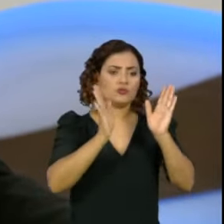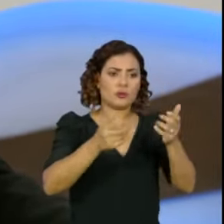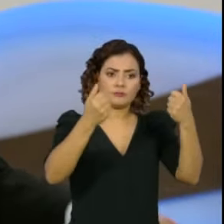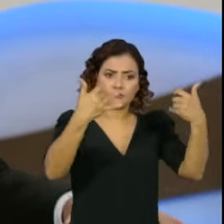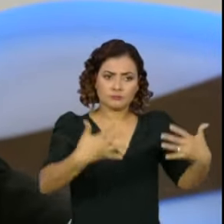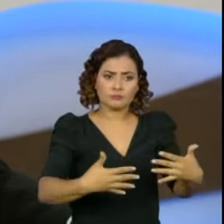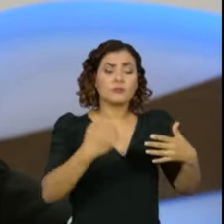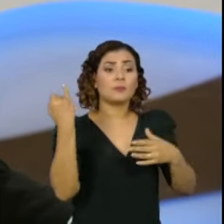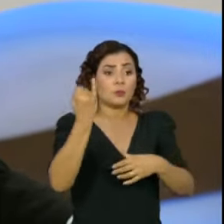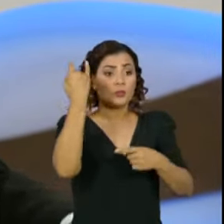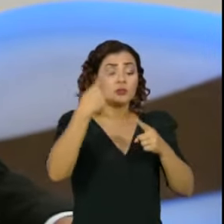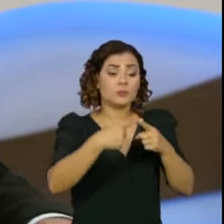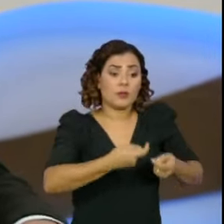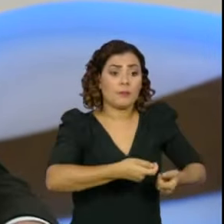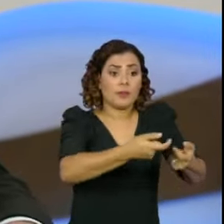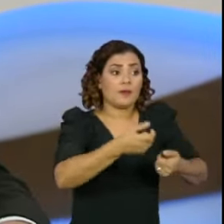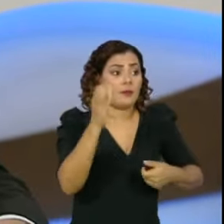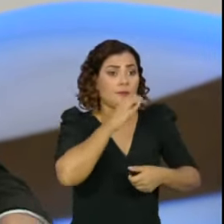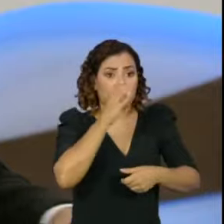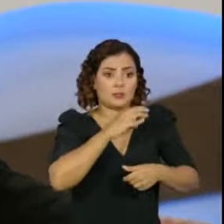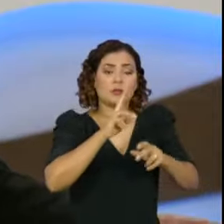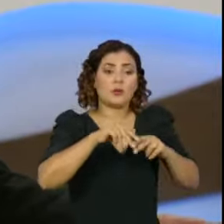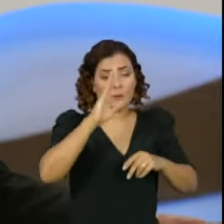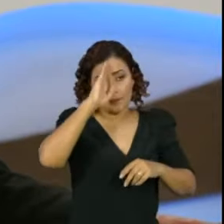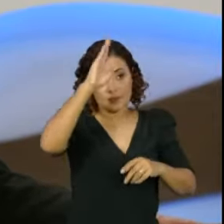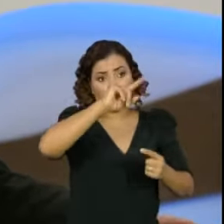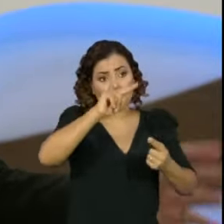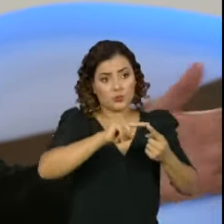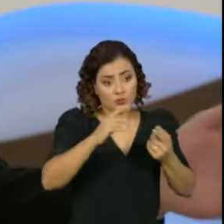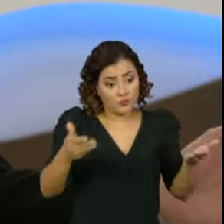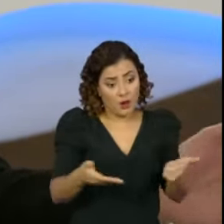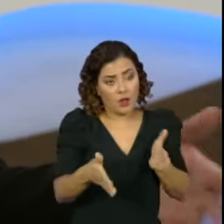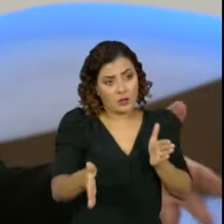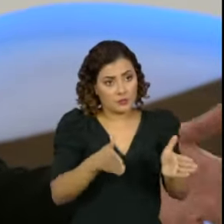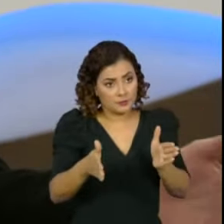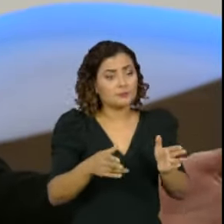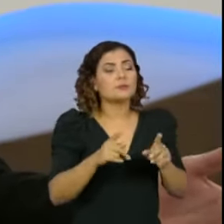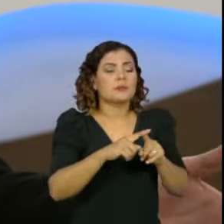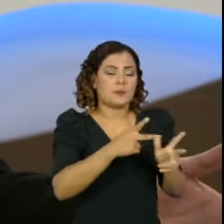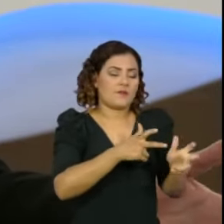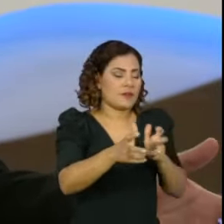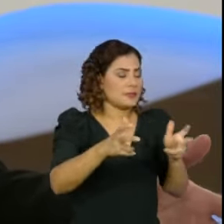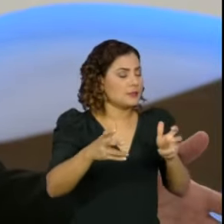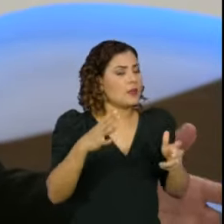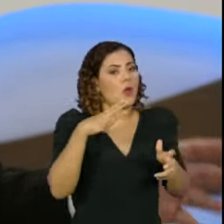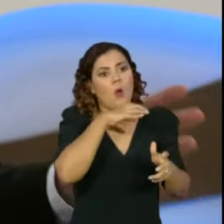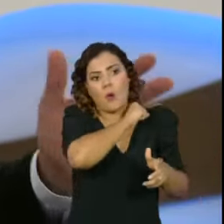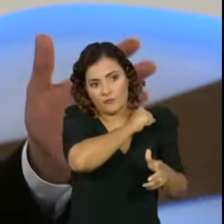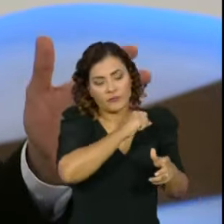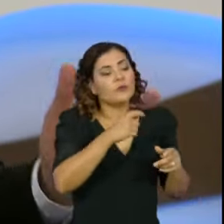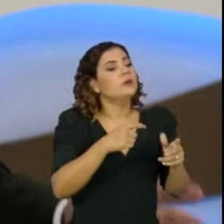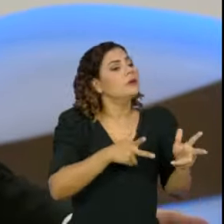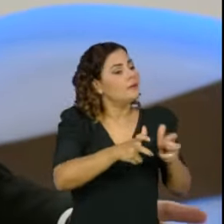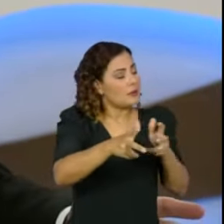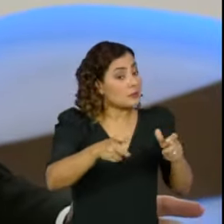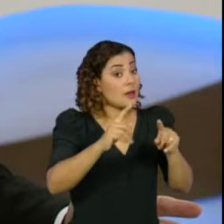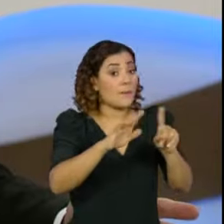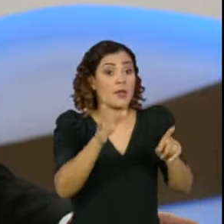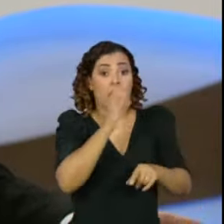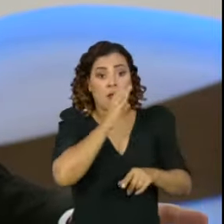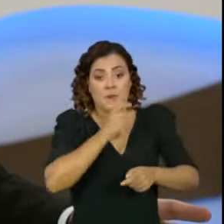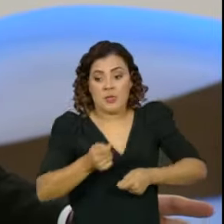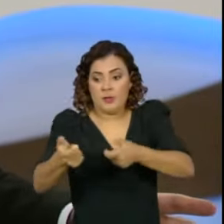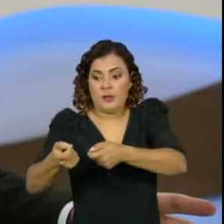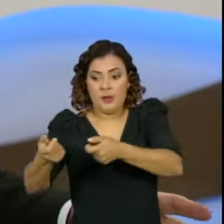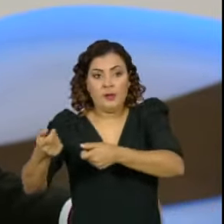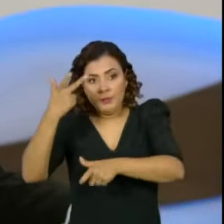importante para que haja o auxílio emergencial, que é o nosso principal objetivo nesse momento, além da vacina sobre a qual nós vamos falar, mas do auxílio emergencial